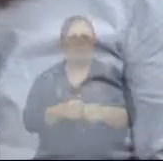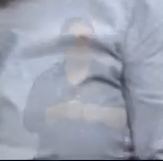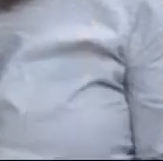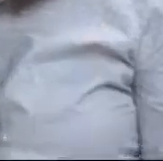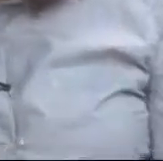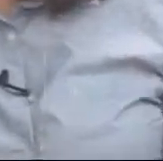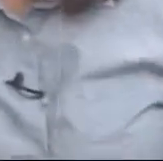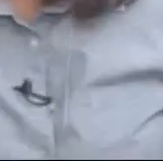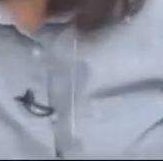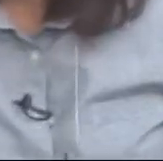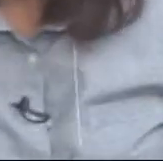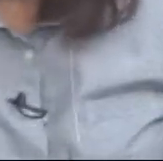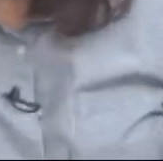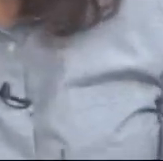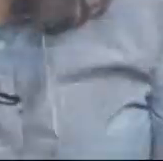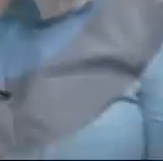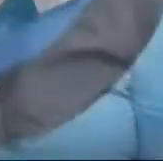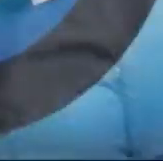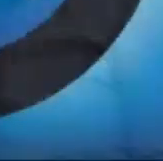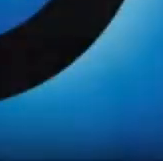vocês. Não percam.